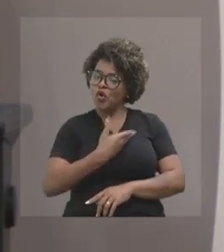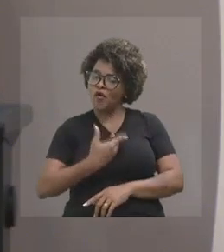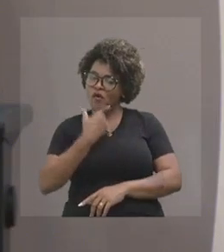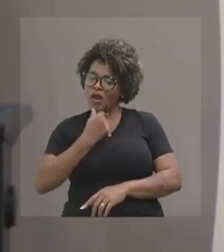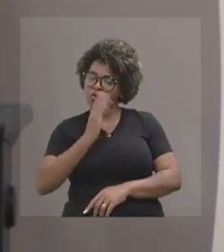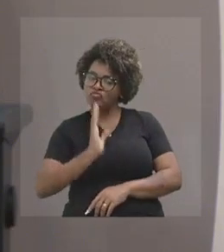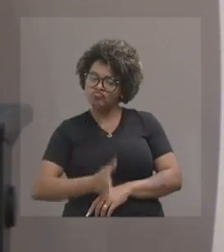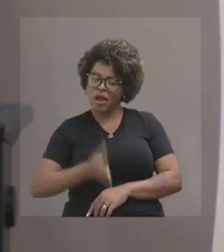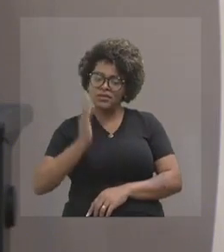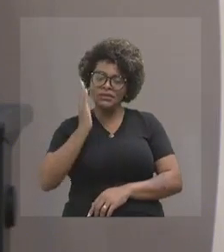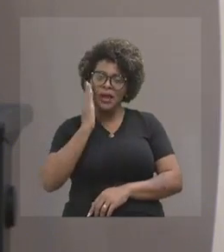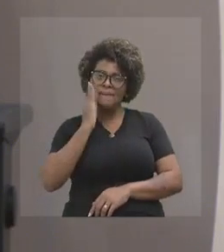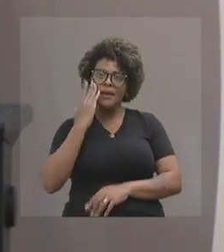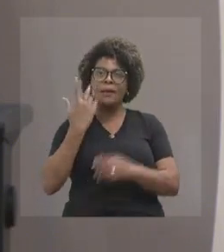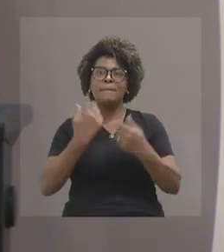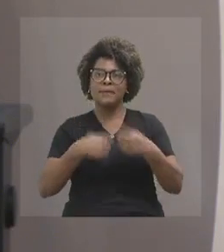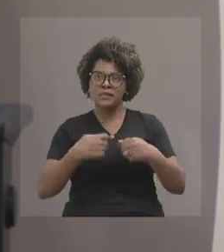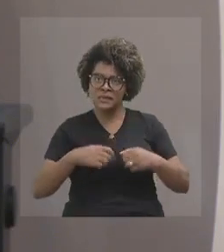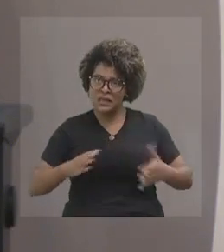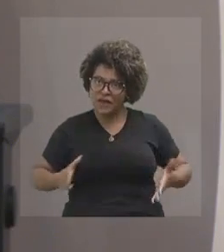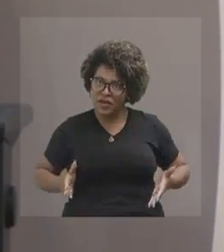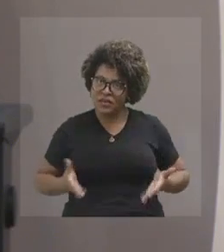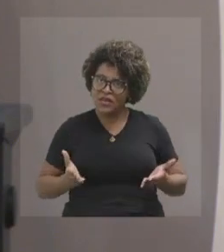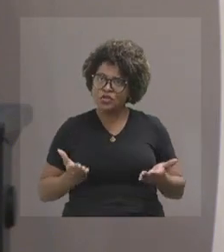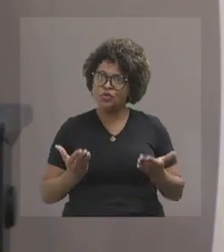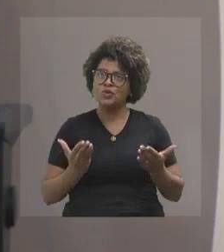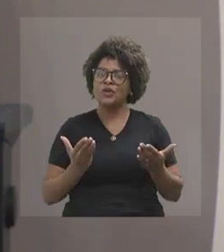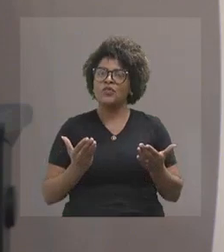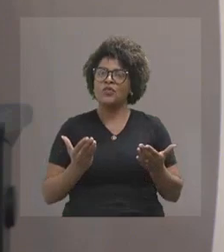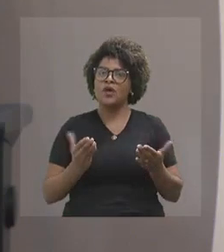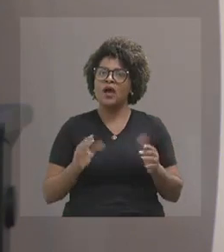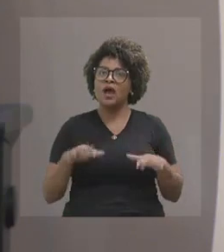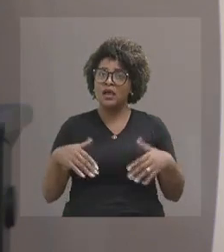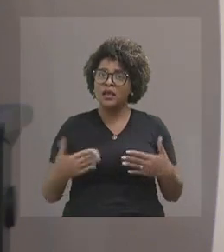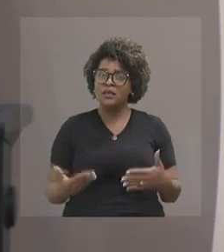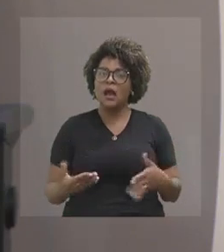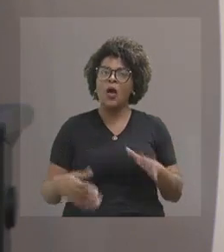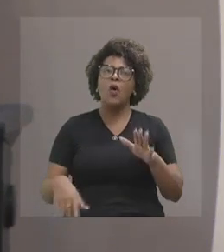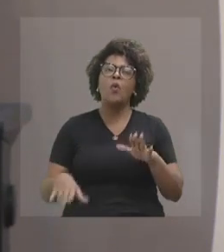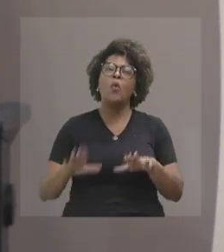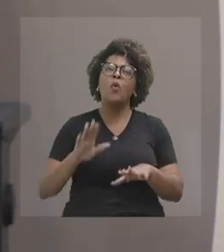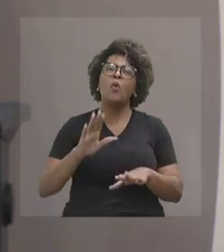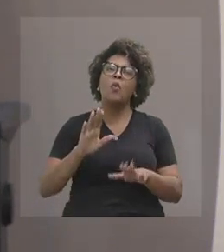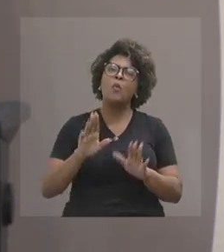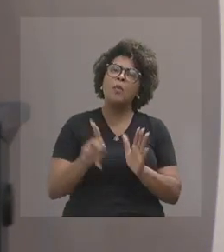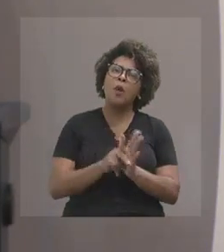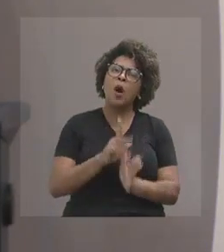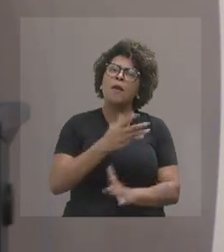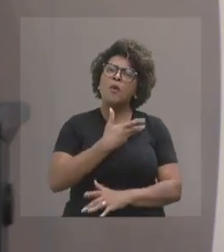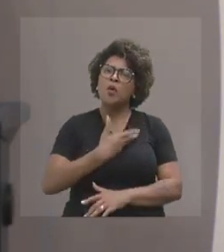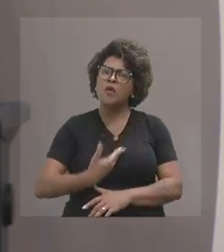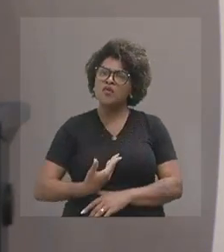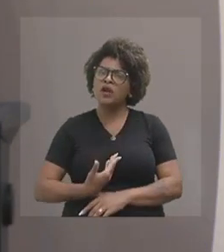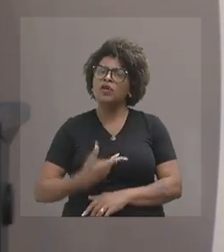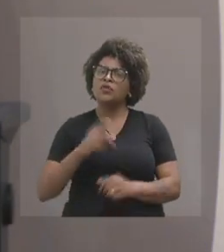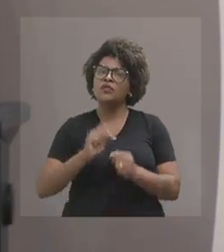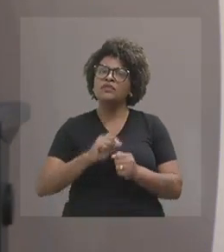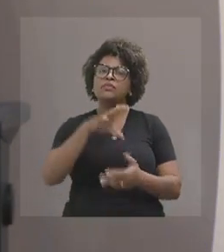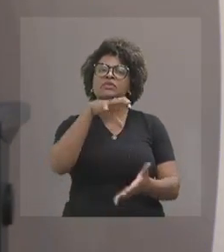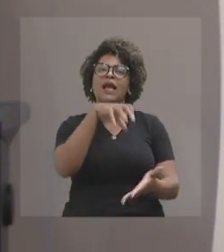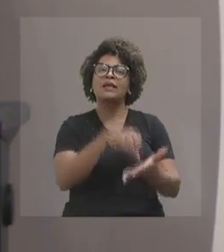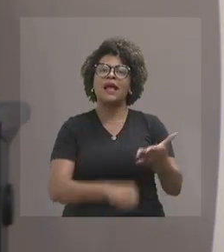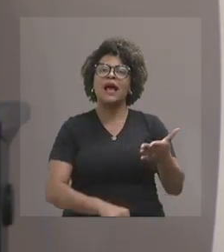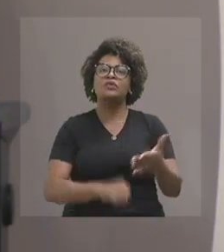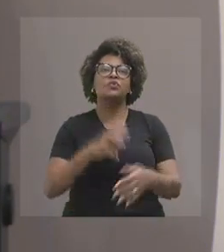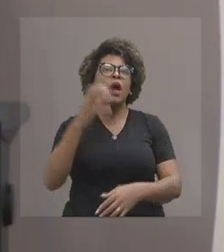estímulo. Então, por orientação do governador, a gente está cadastrando rádios do interior, a gente